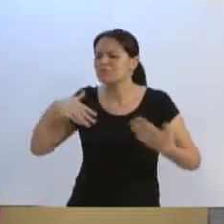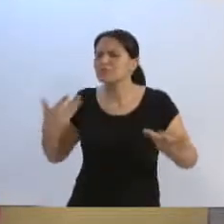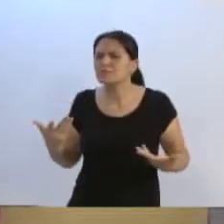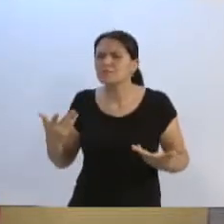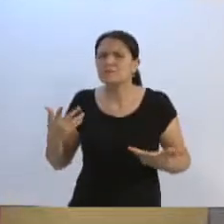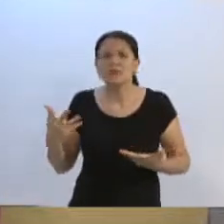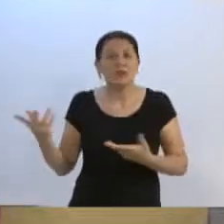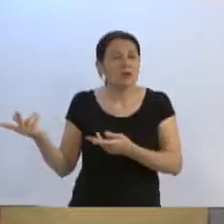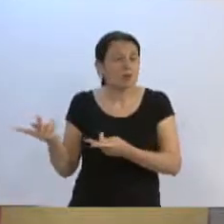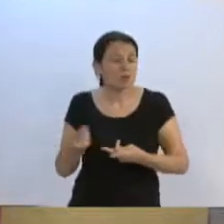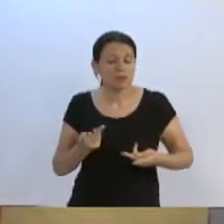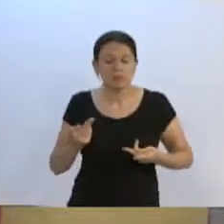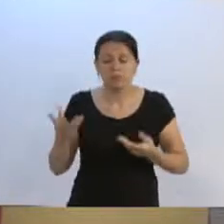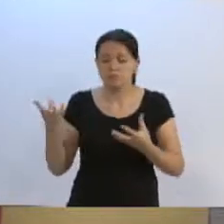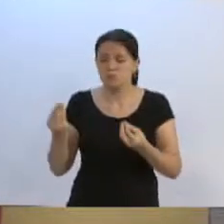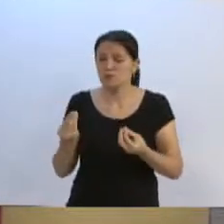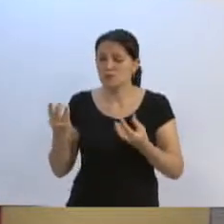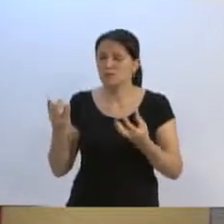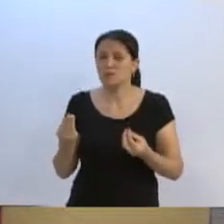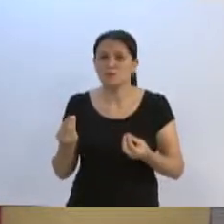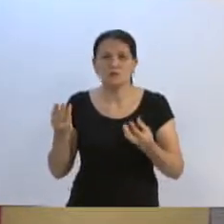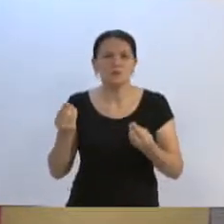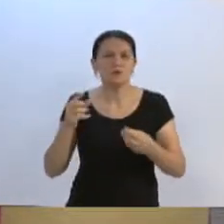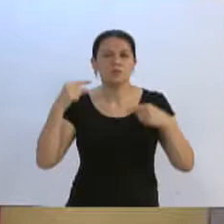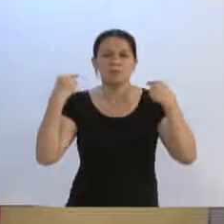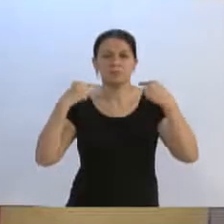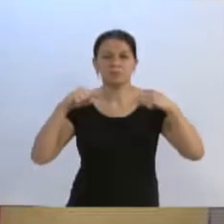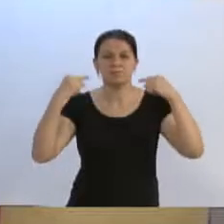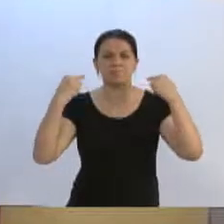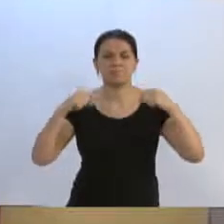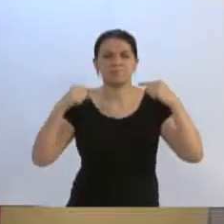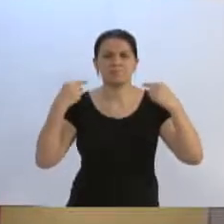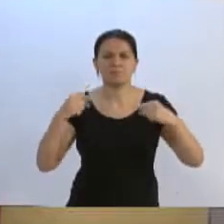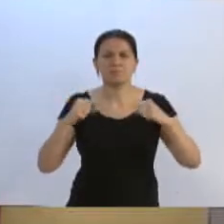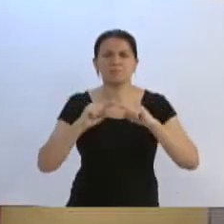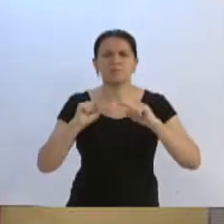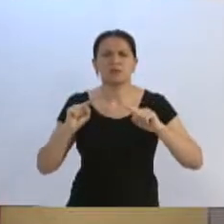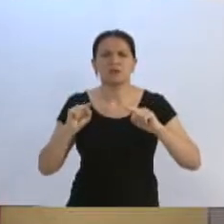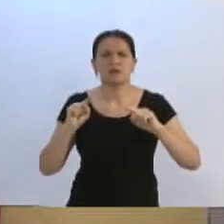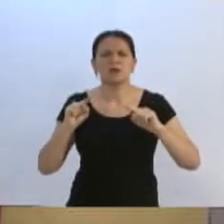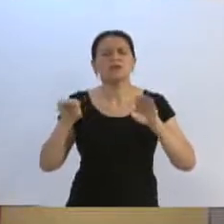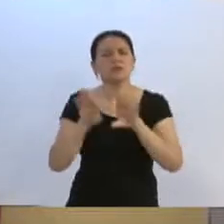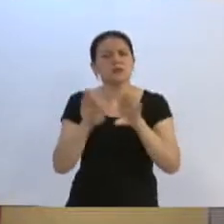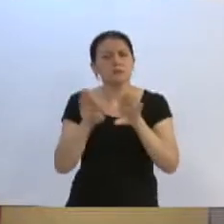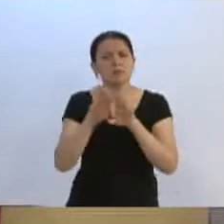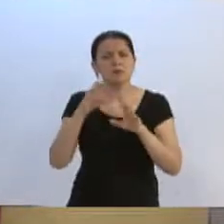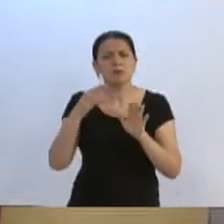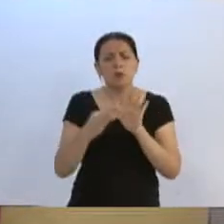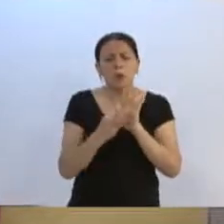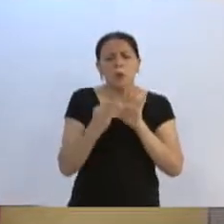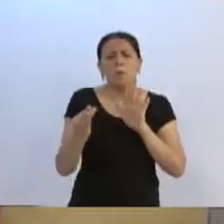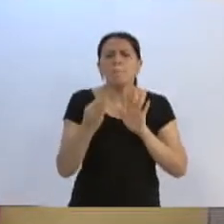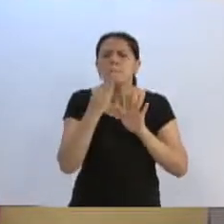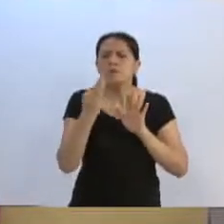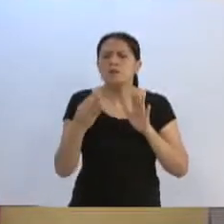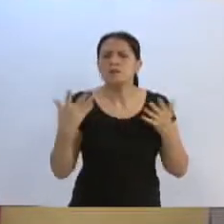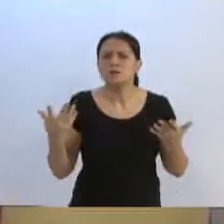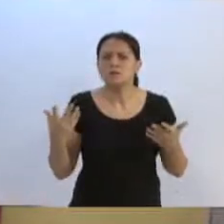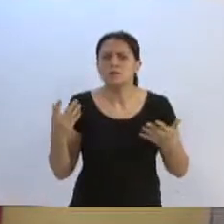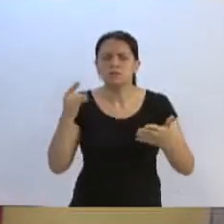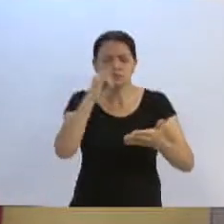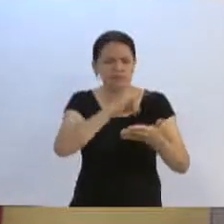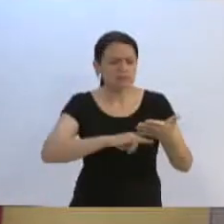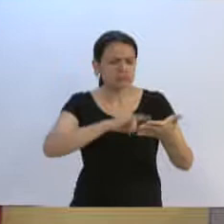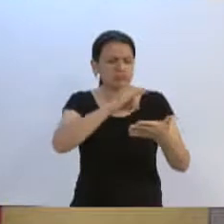inúmeras, não somente reclamações, inúmeras sugestões, inúmeros encaminhamentos